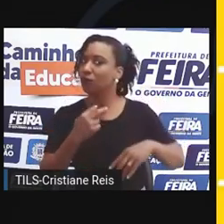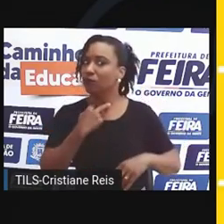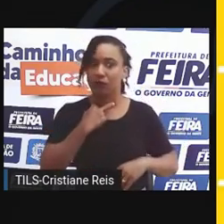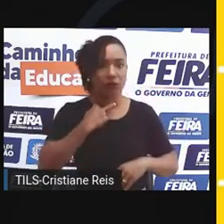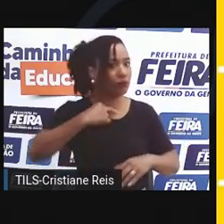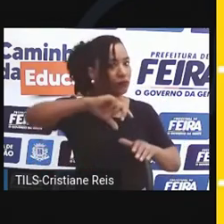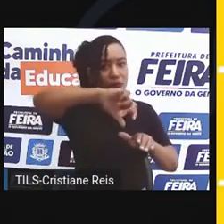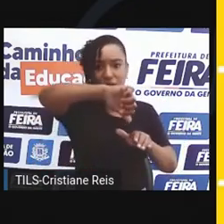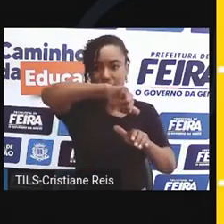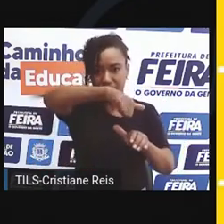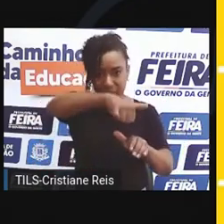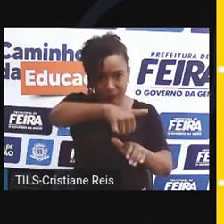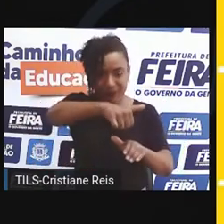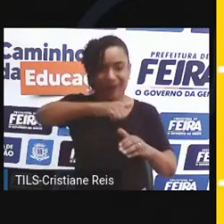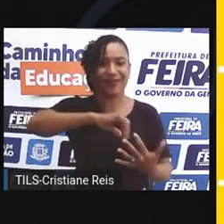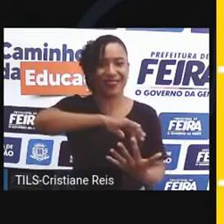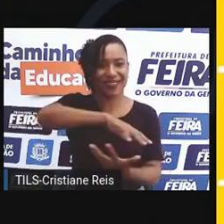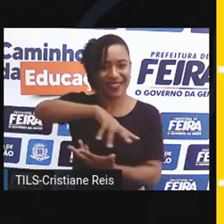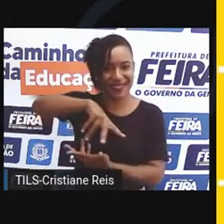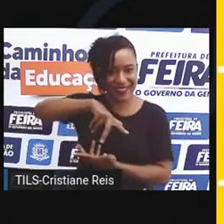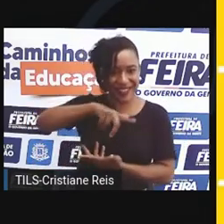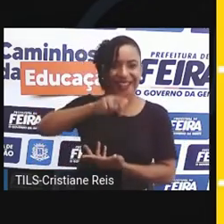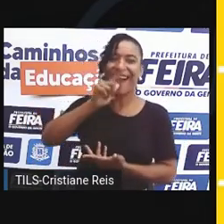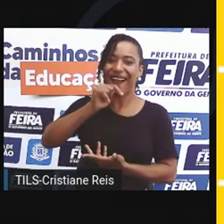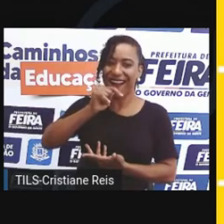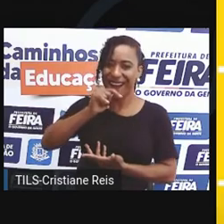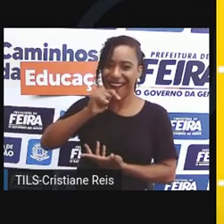Vamos cuidar da nossa água?